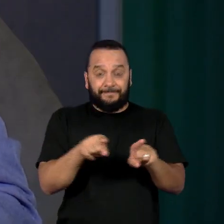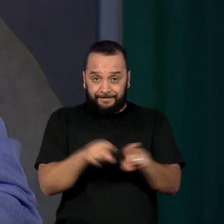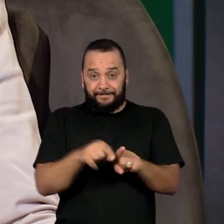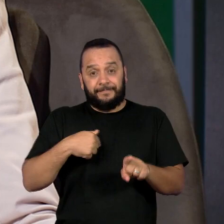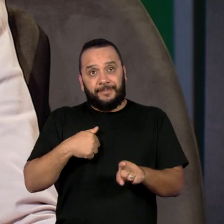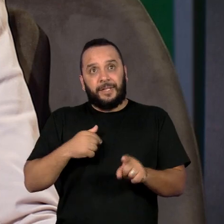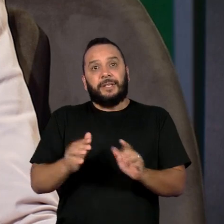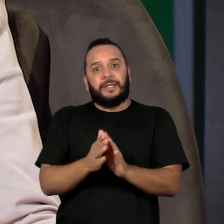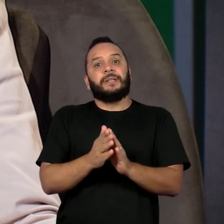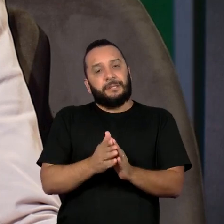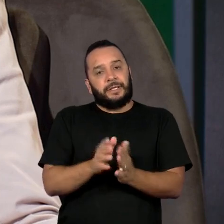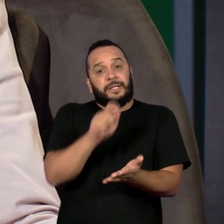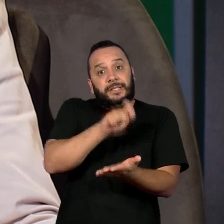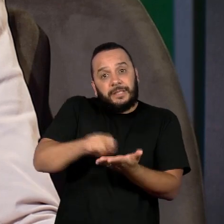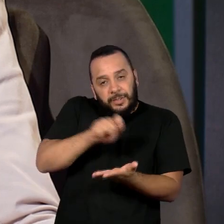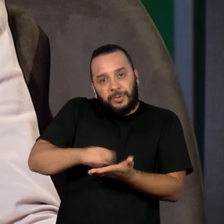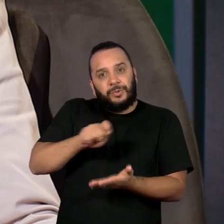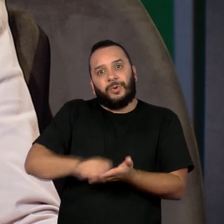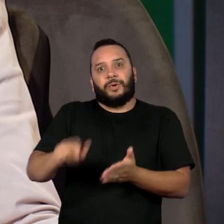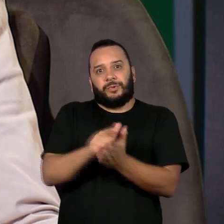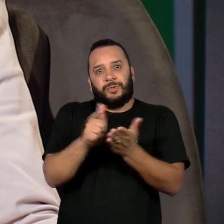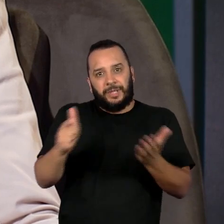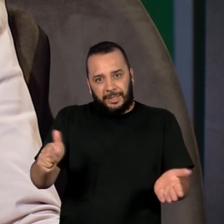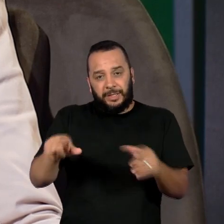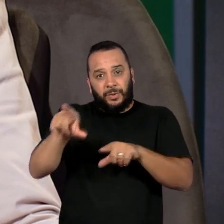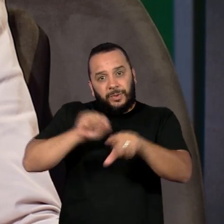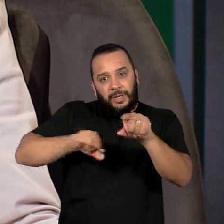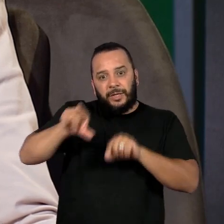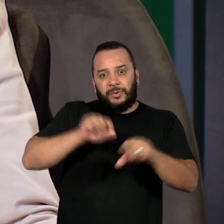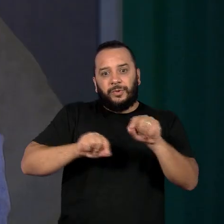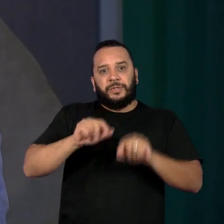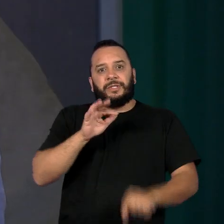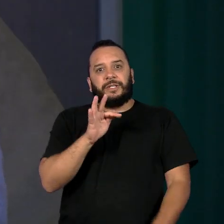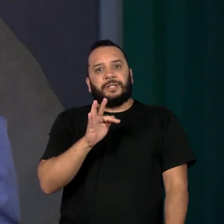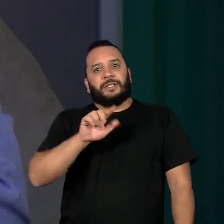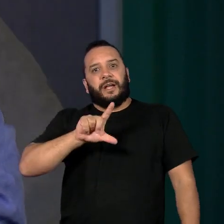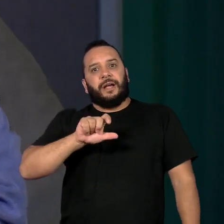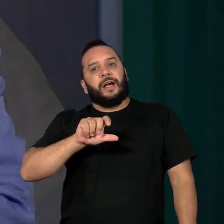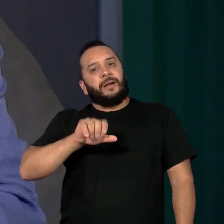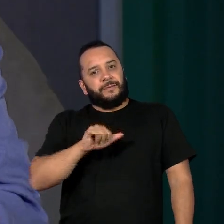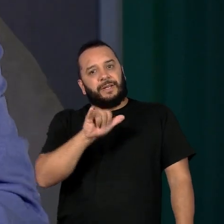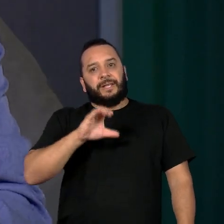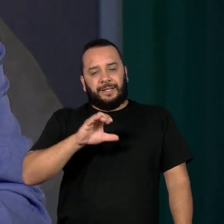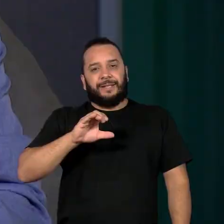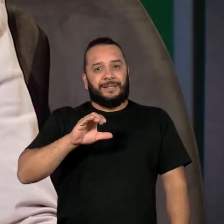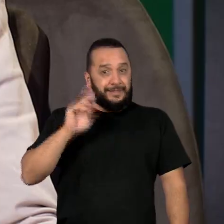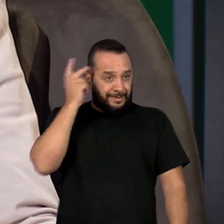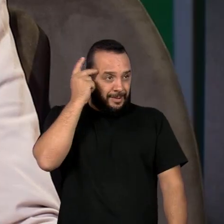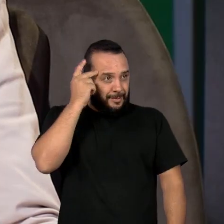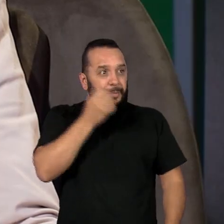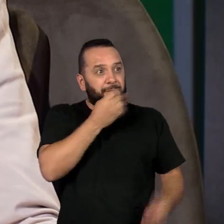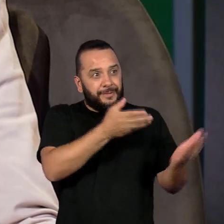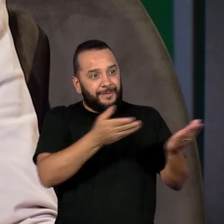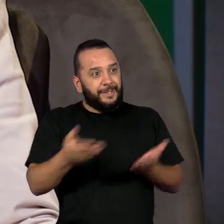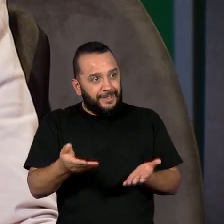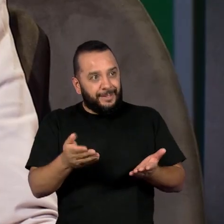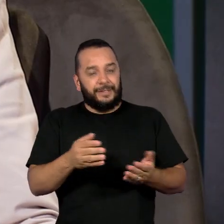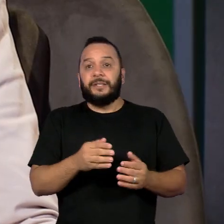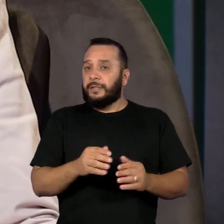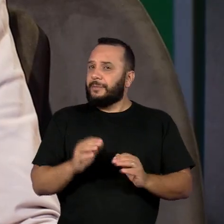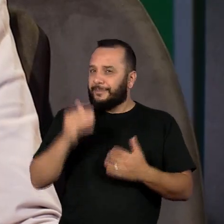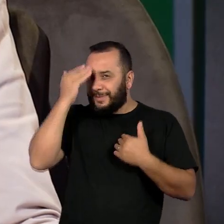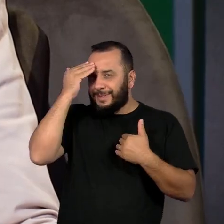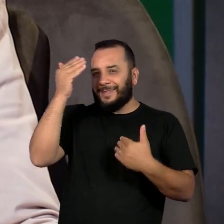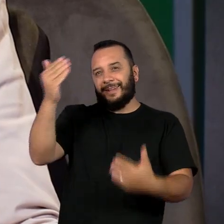escritor, jornalista, roteirista e o curador da Flink Sampa. Tom Farias, seja muito bem-vindo ao Negros em Foco. Obrigado, Reitor.